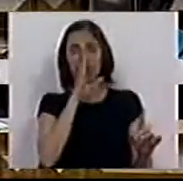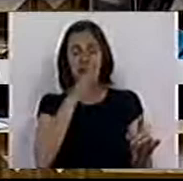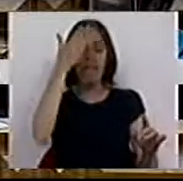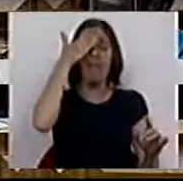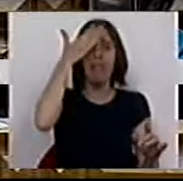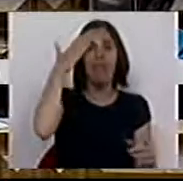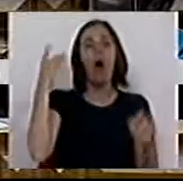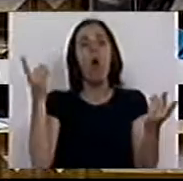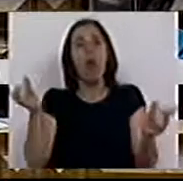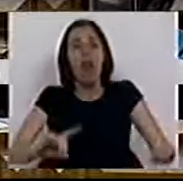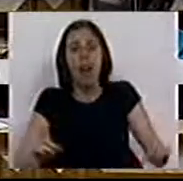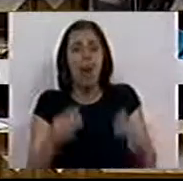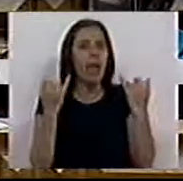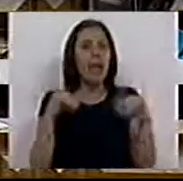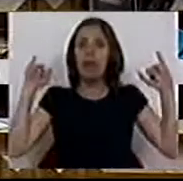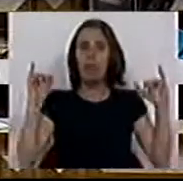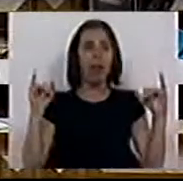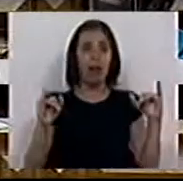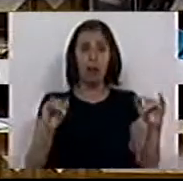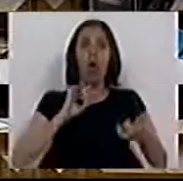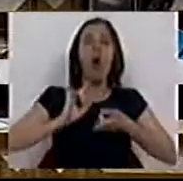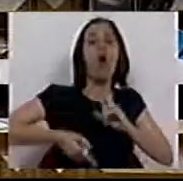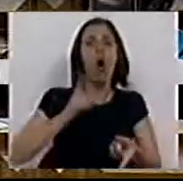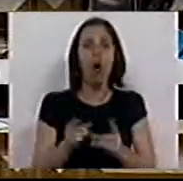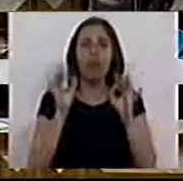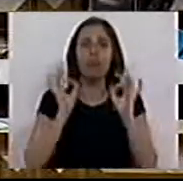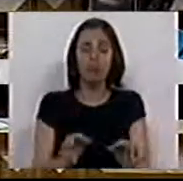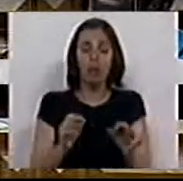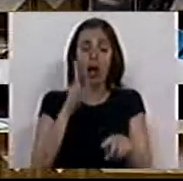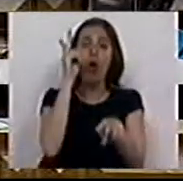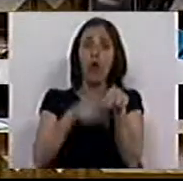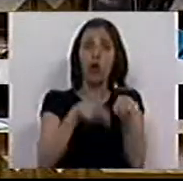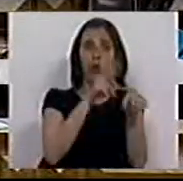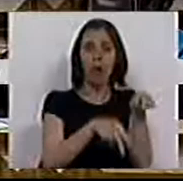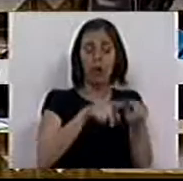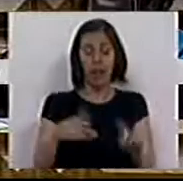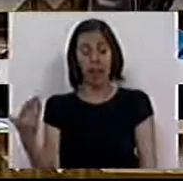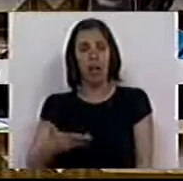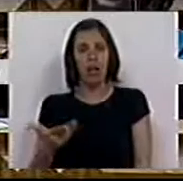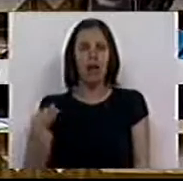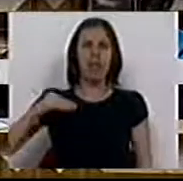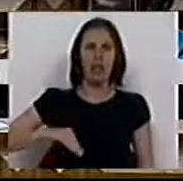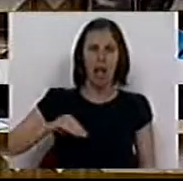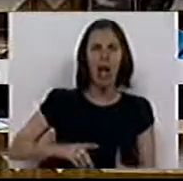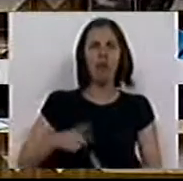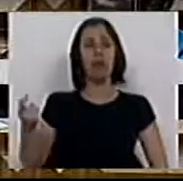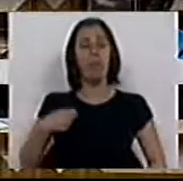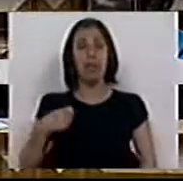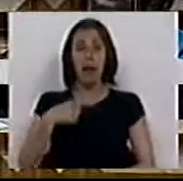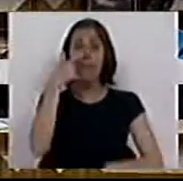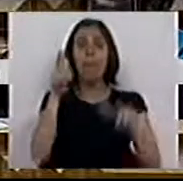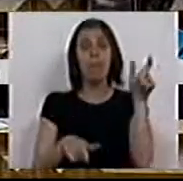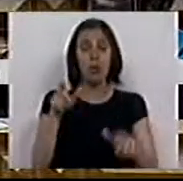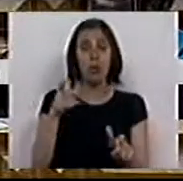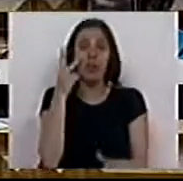ser especulativa ou não, independentemente daquilo que for preciso cortar de direitos, de salários, de pensões, às